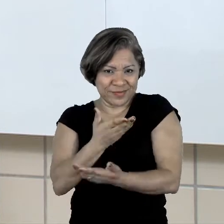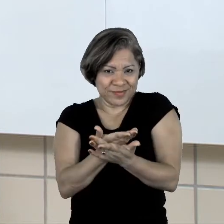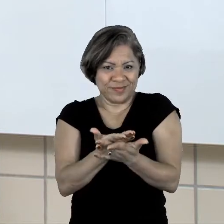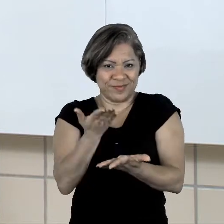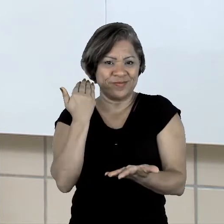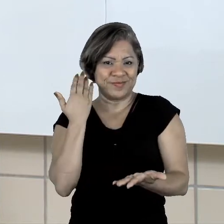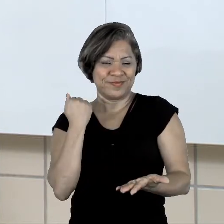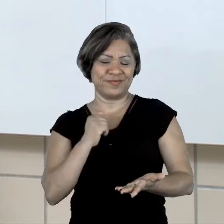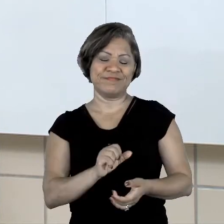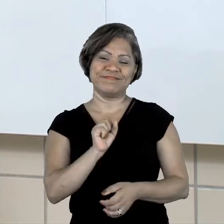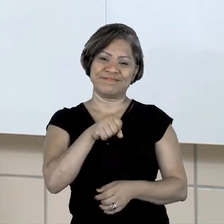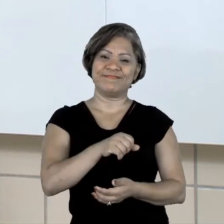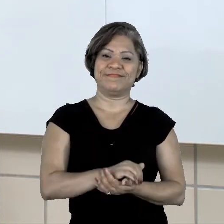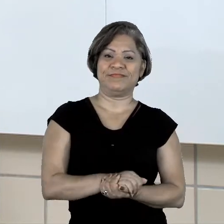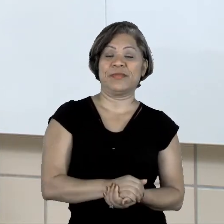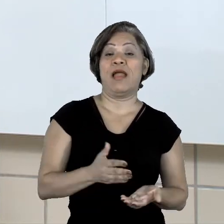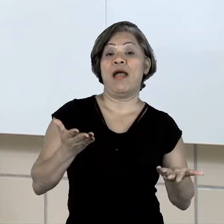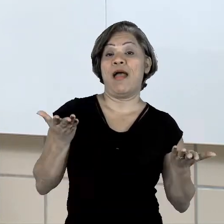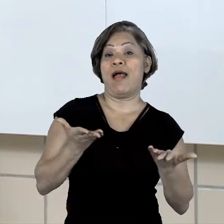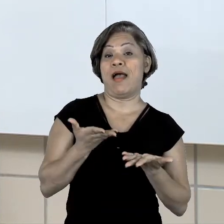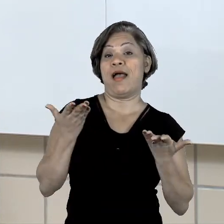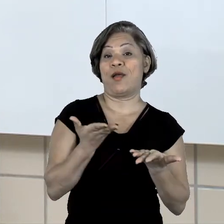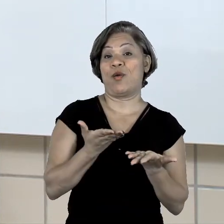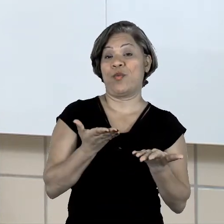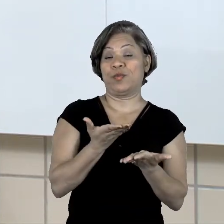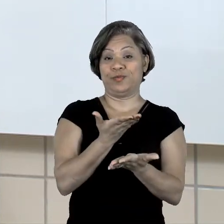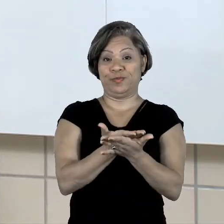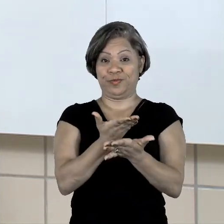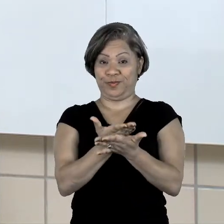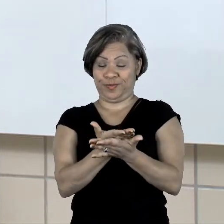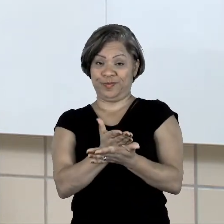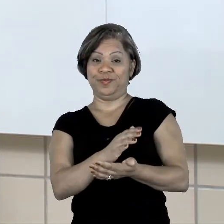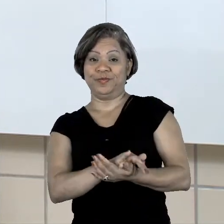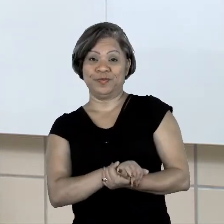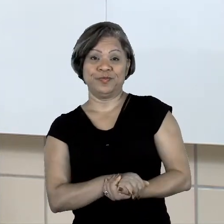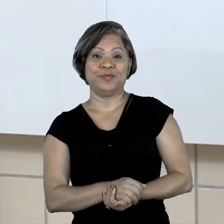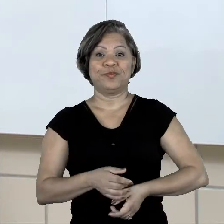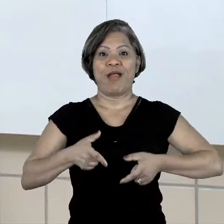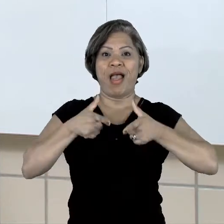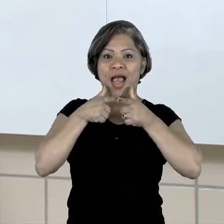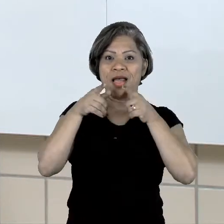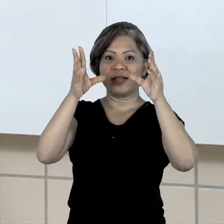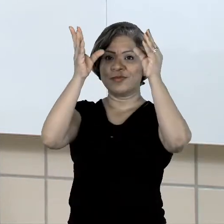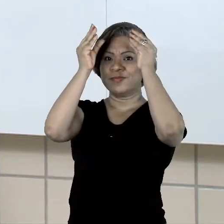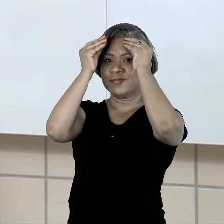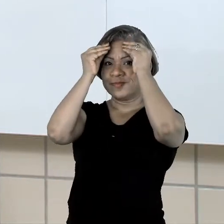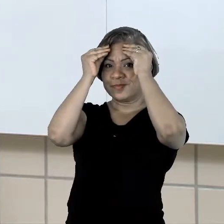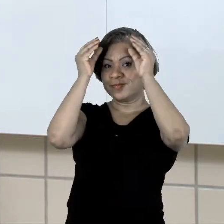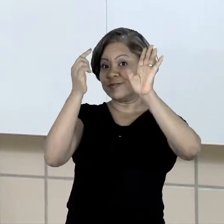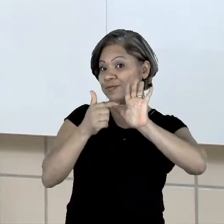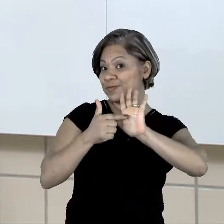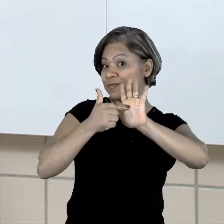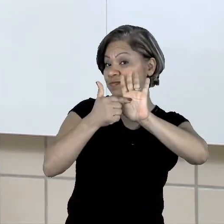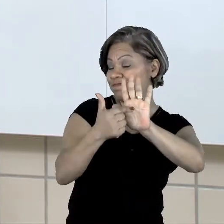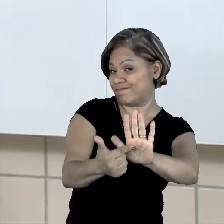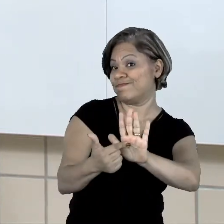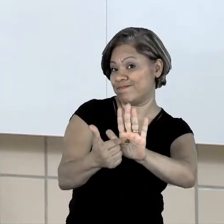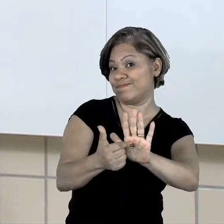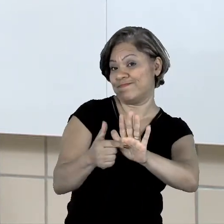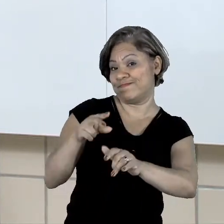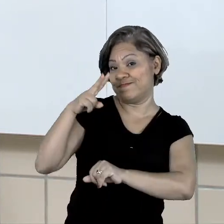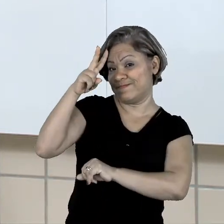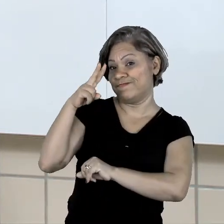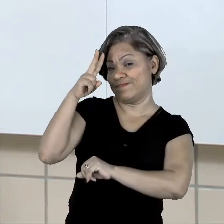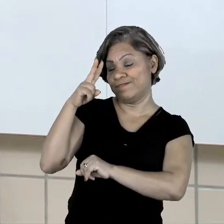Isso mesmo. Então, agora nós vamos para a aula de hoje, a linguagem que apresenta nas histórias em quadrinhos. Primeiro, vamos